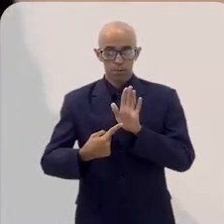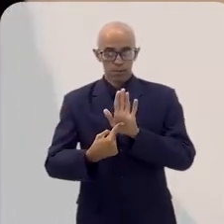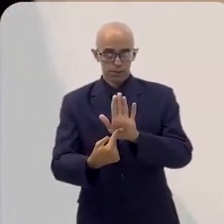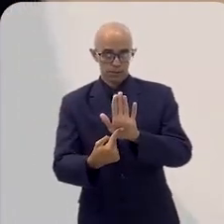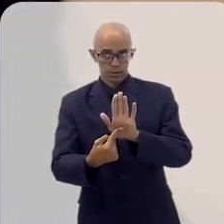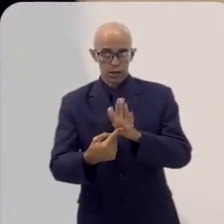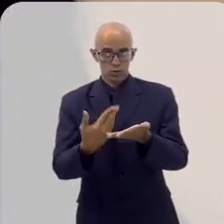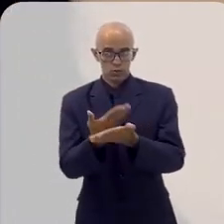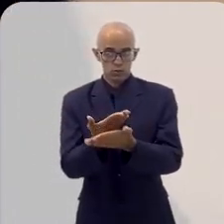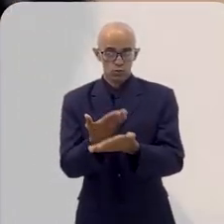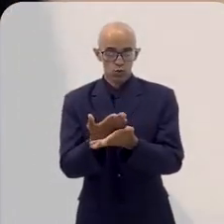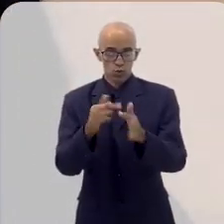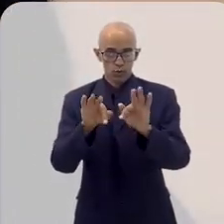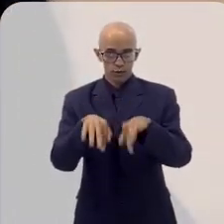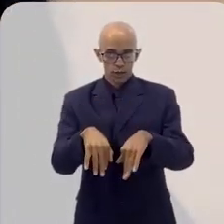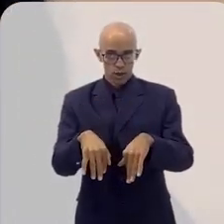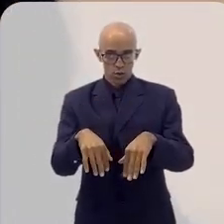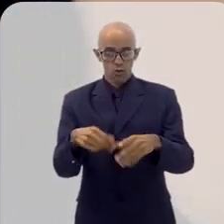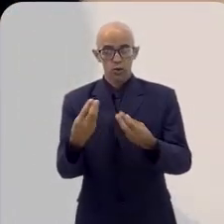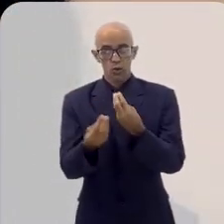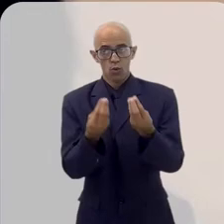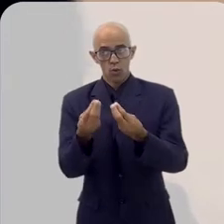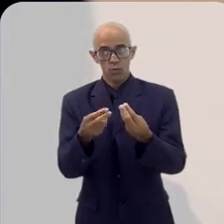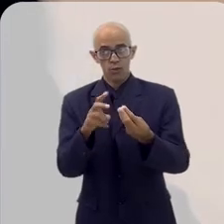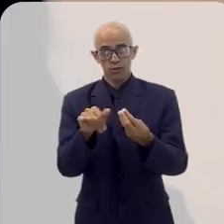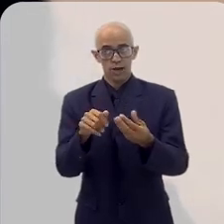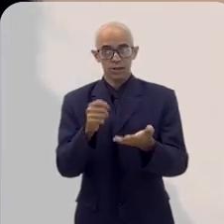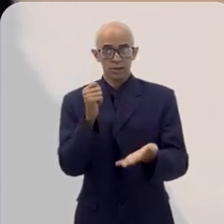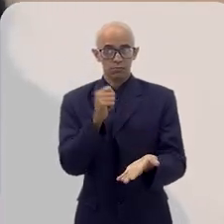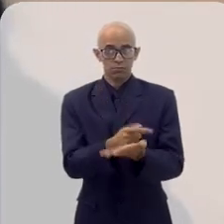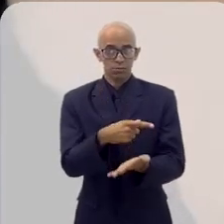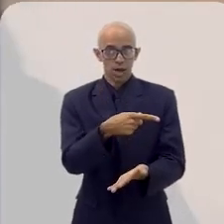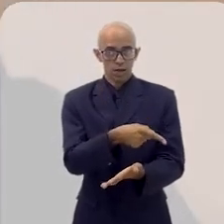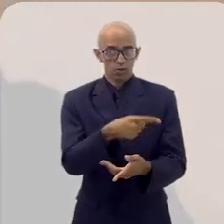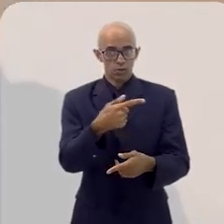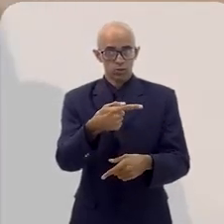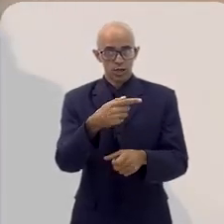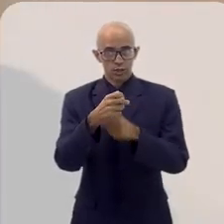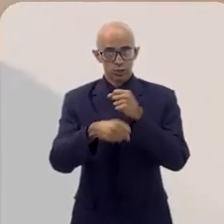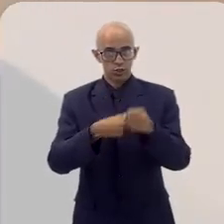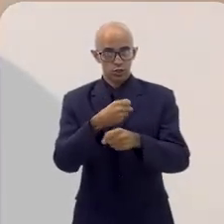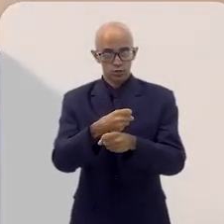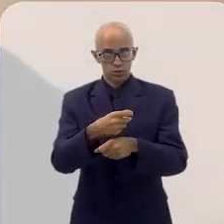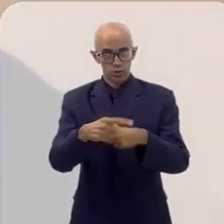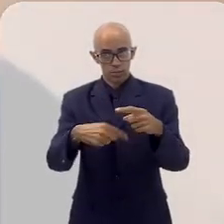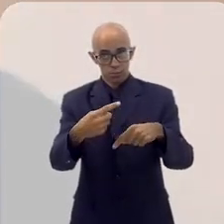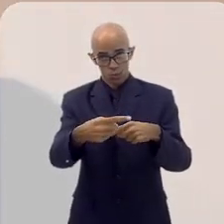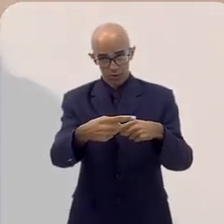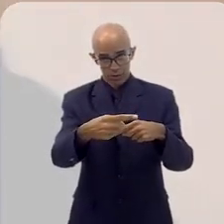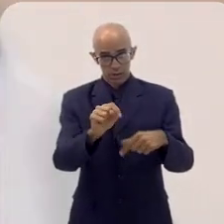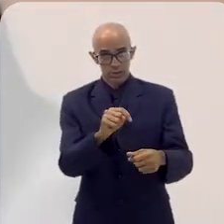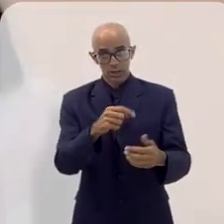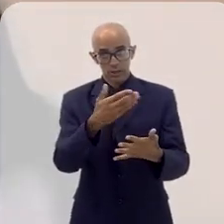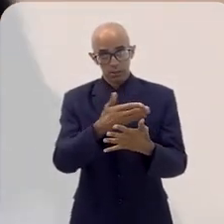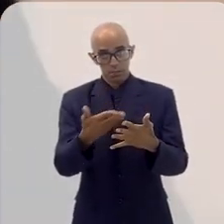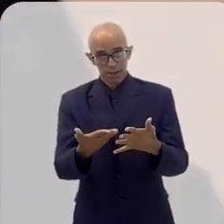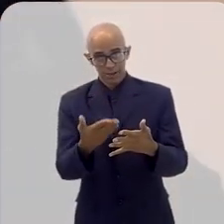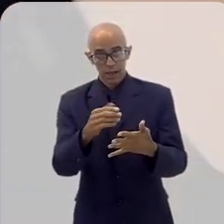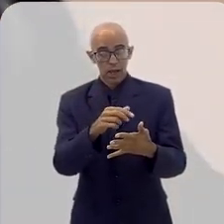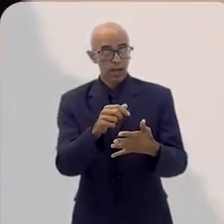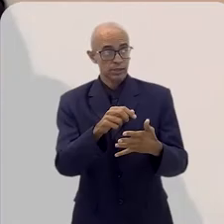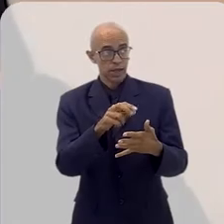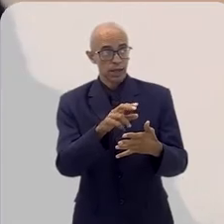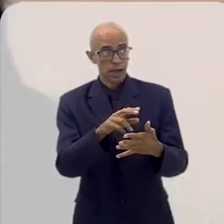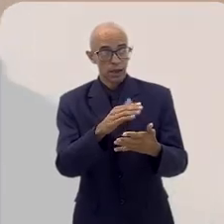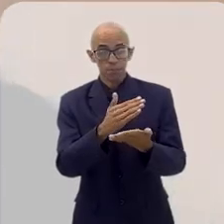um estudo final e como vai se dar essa cobrança após os sete anos dessa parcela da